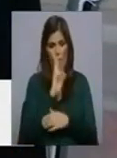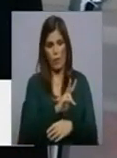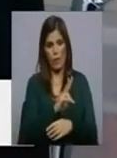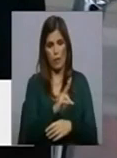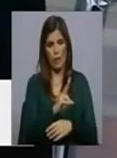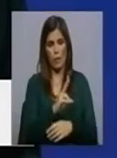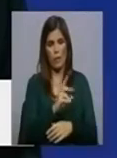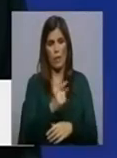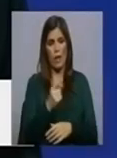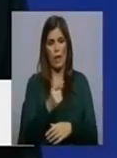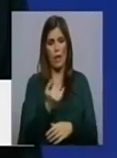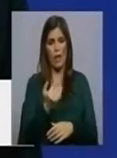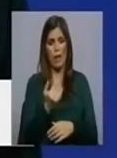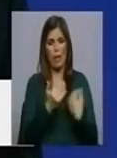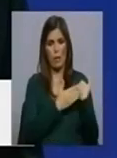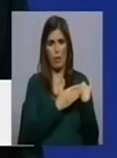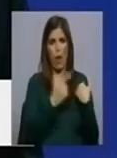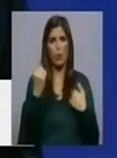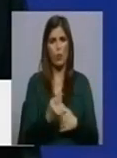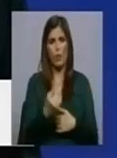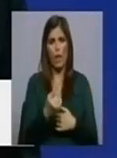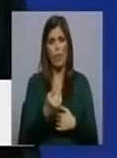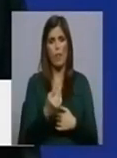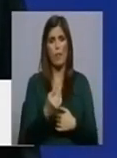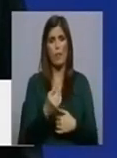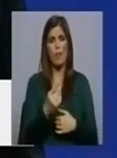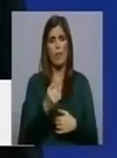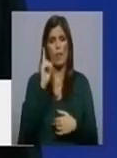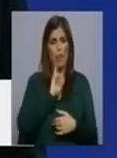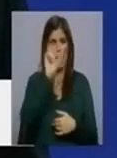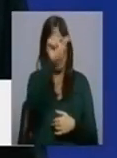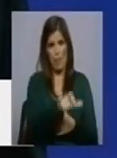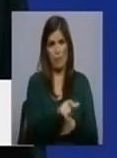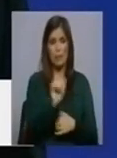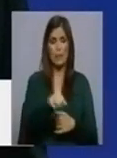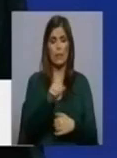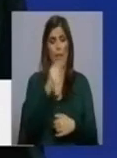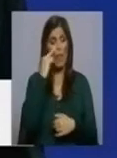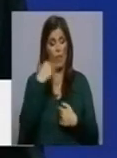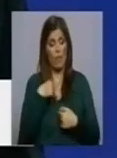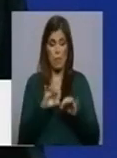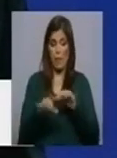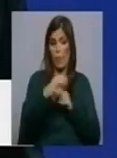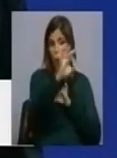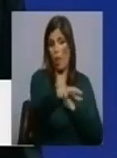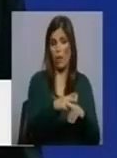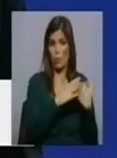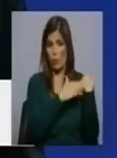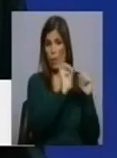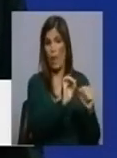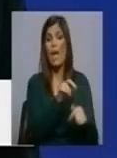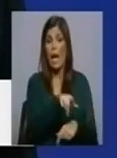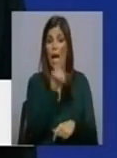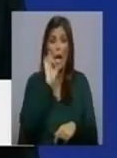à Diretora-Geral de Saúde? A autoridade naquilo que a Autoridade de Alha, como ela certamente reconhece em mim. Agora, neste caso, ela só poderia